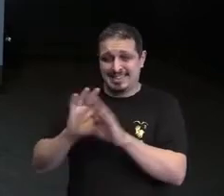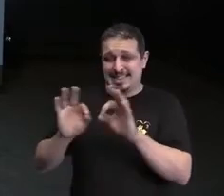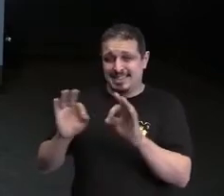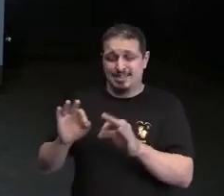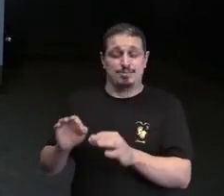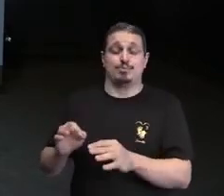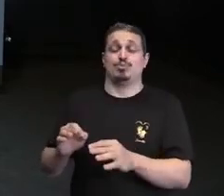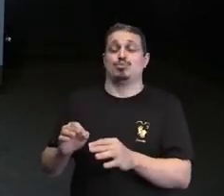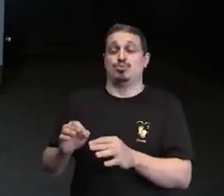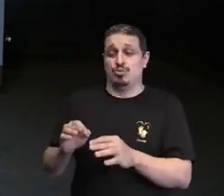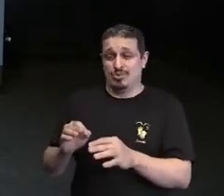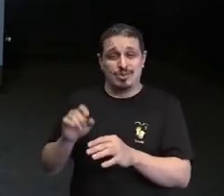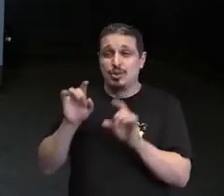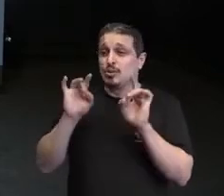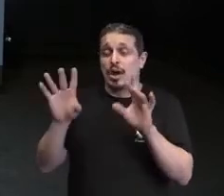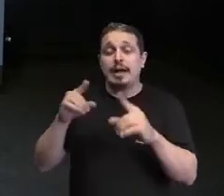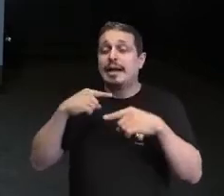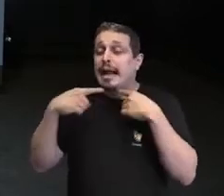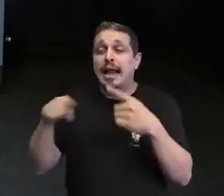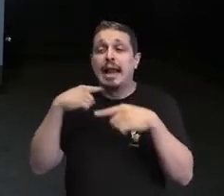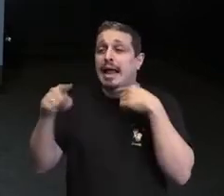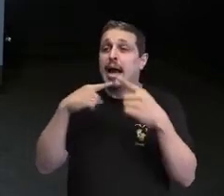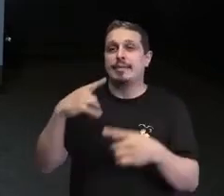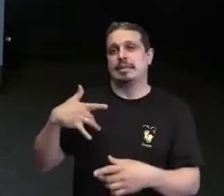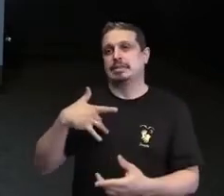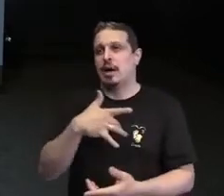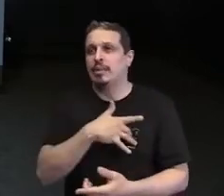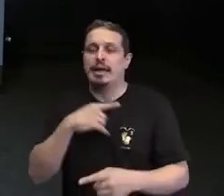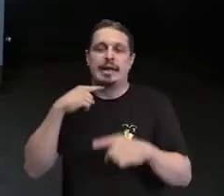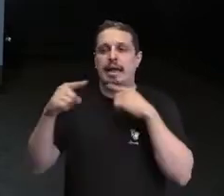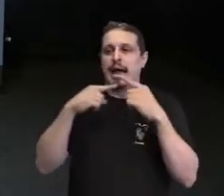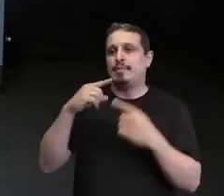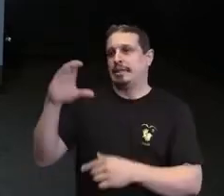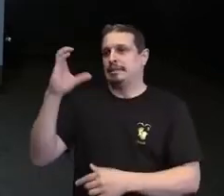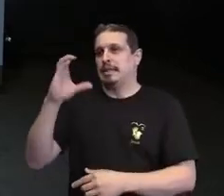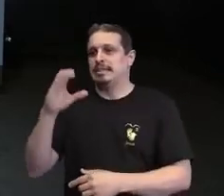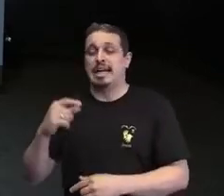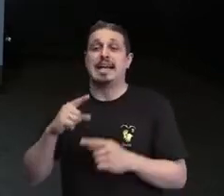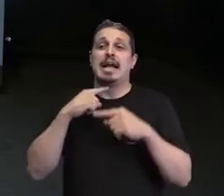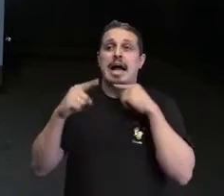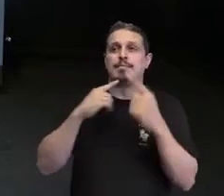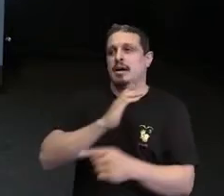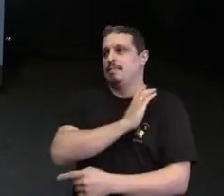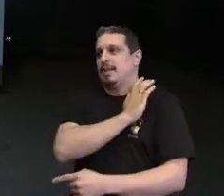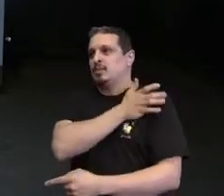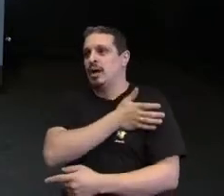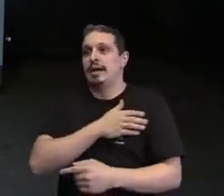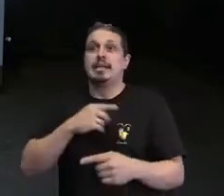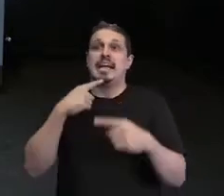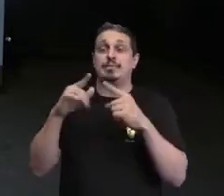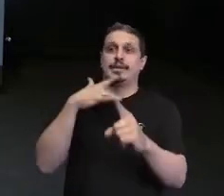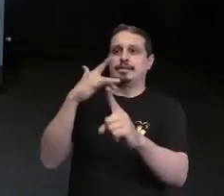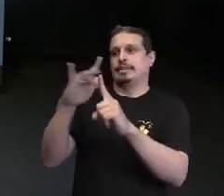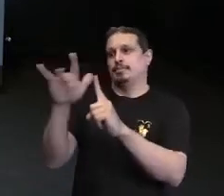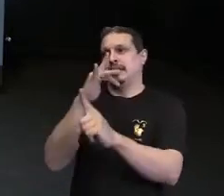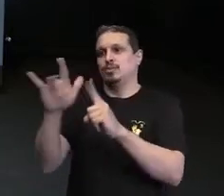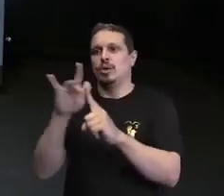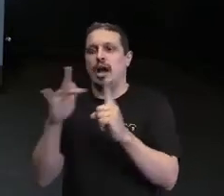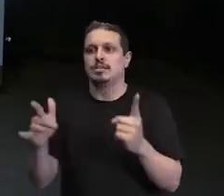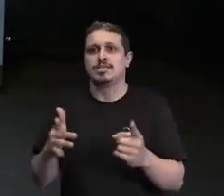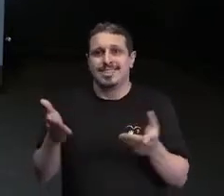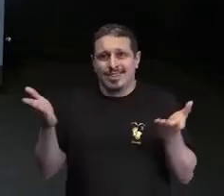criticar a saúde, só criticar essa ciência capacitista e preconceituosa, porque nós estamos aqui hoje para falar sobre